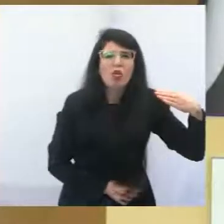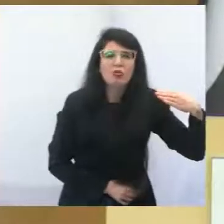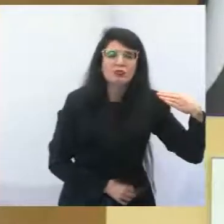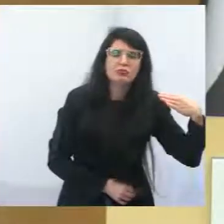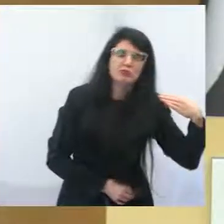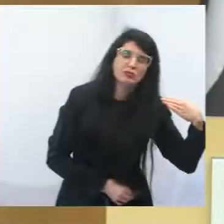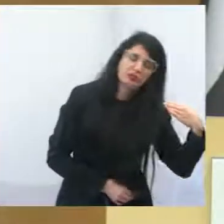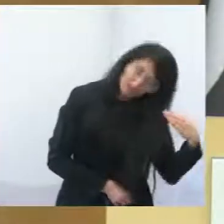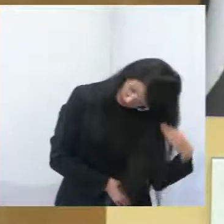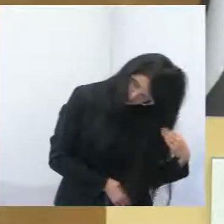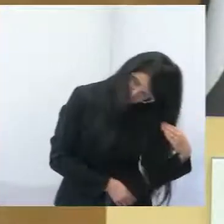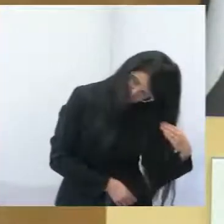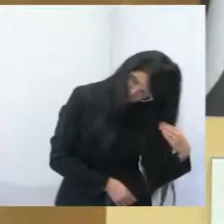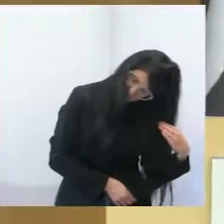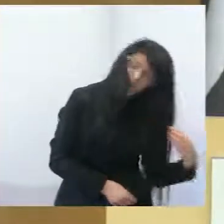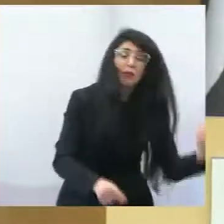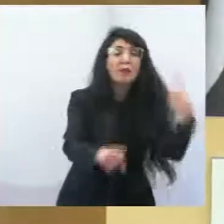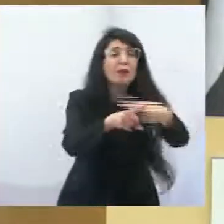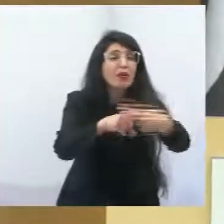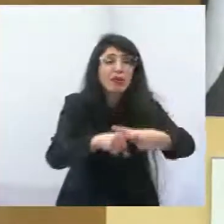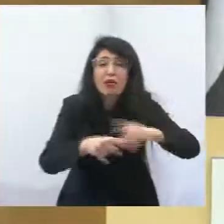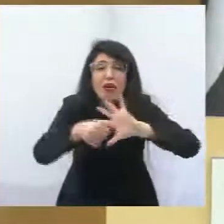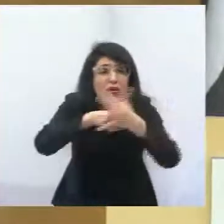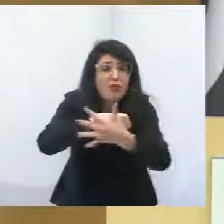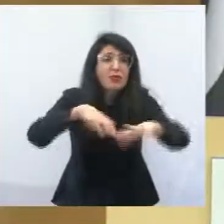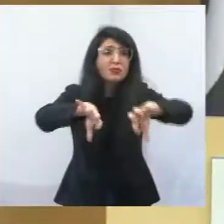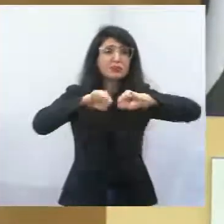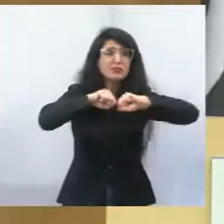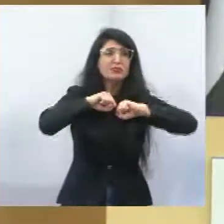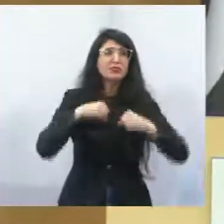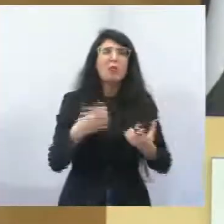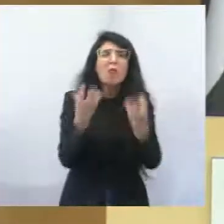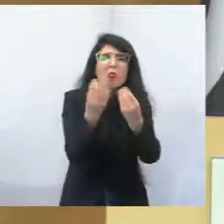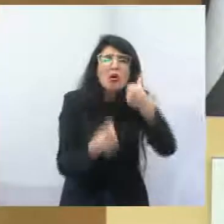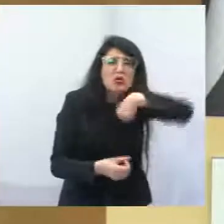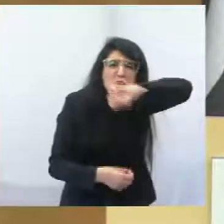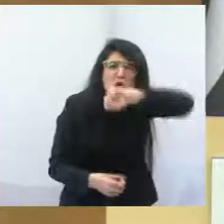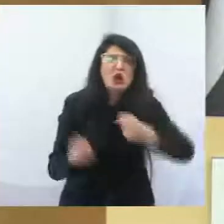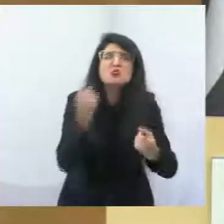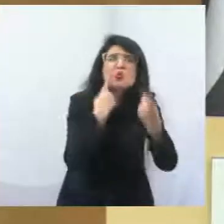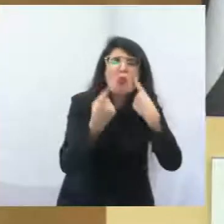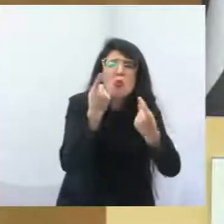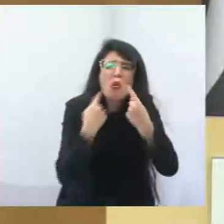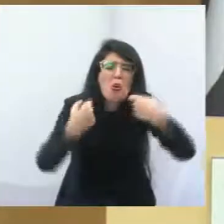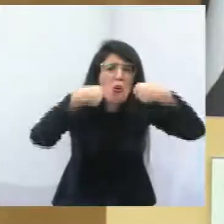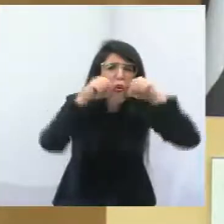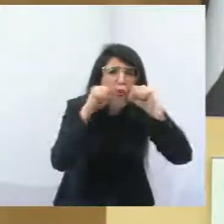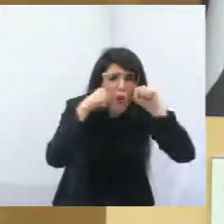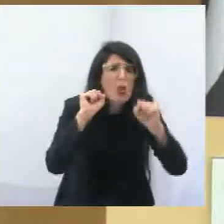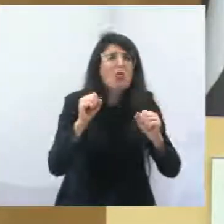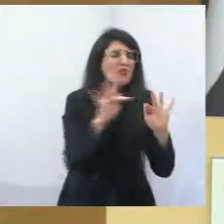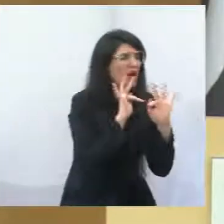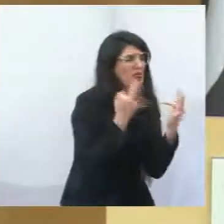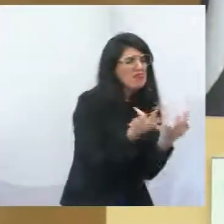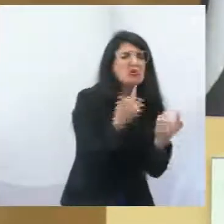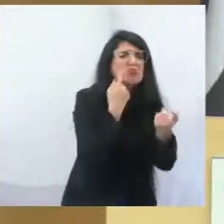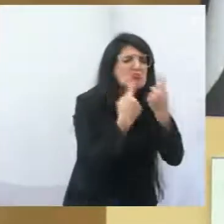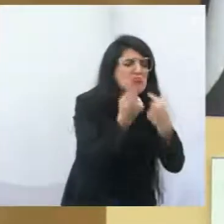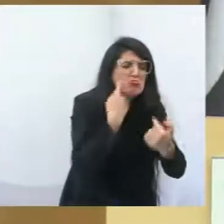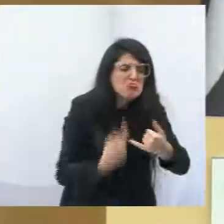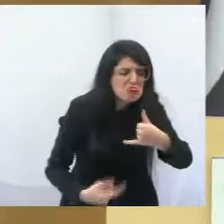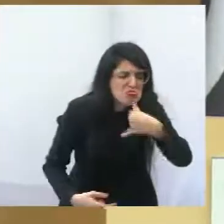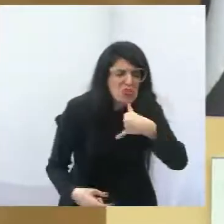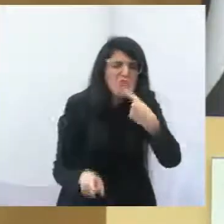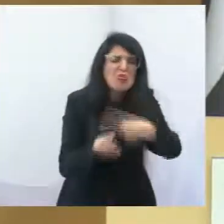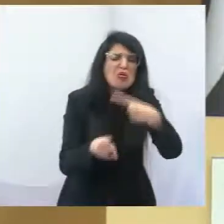E, por trás disso, tem muitas mães chorando, tem muitas famílias chorando a morte dos seus entes queridos. Então, acho que